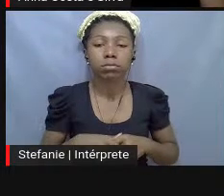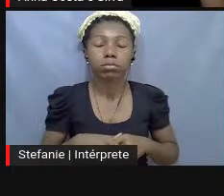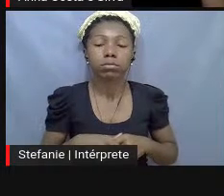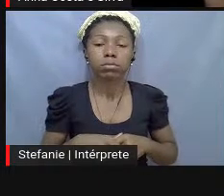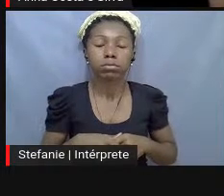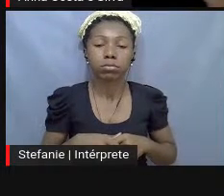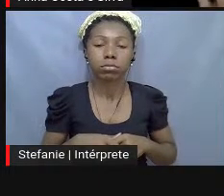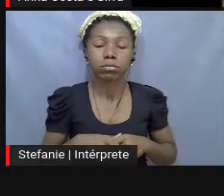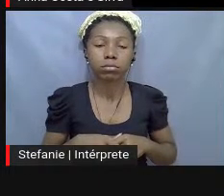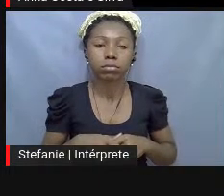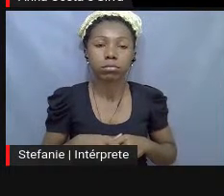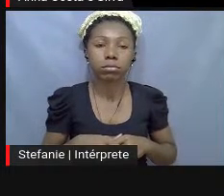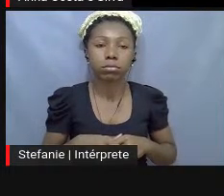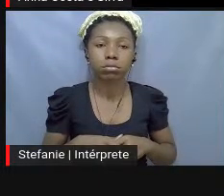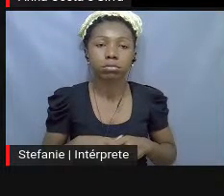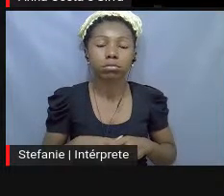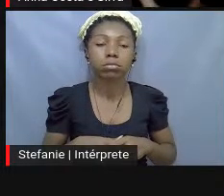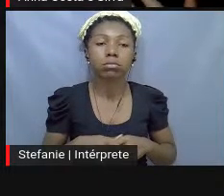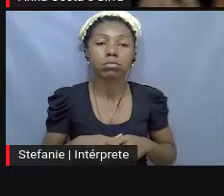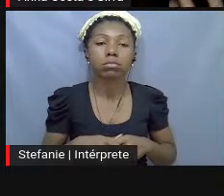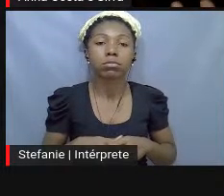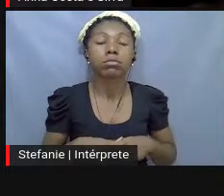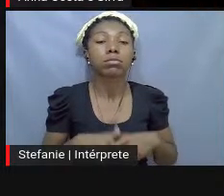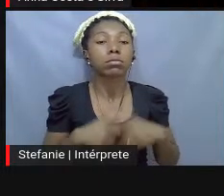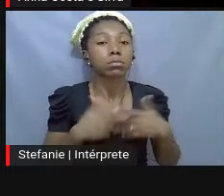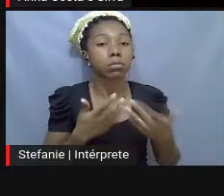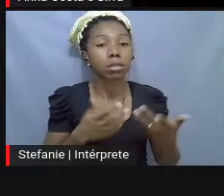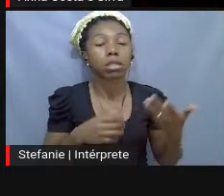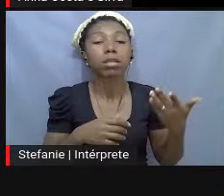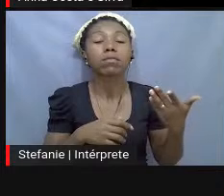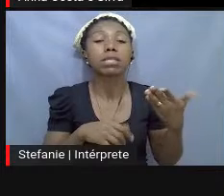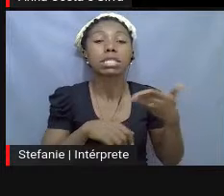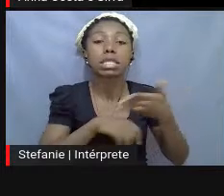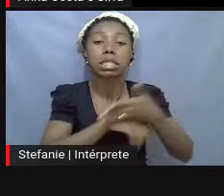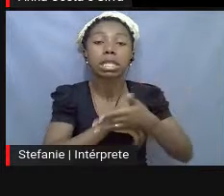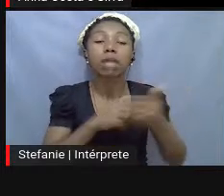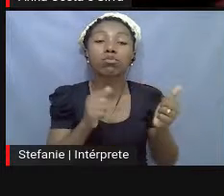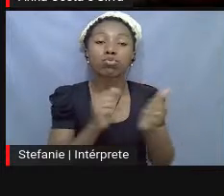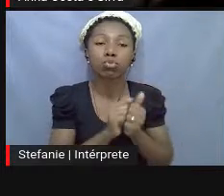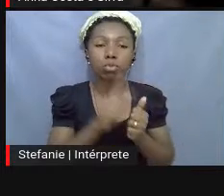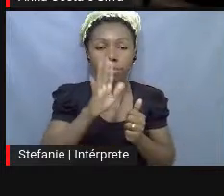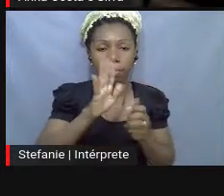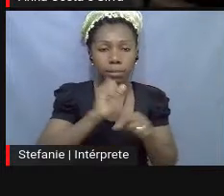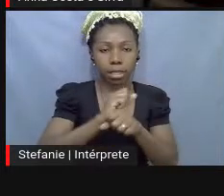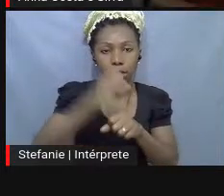E você entrava num carro com outras pessoas. Deixa eu acender a luz rapidinho.